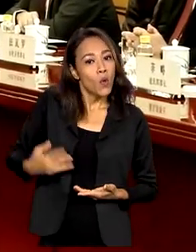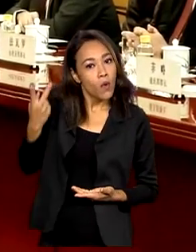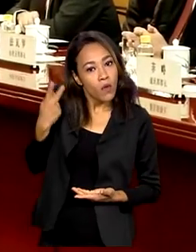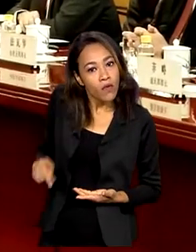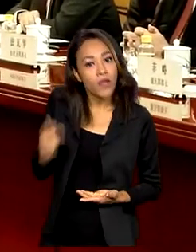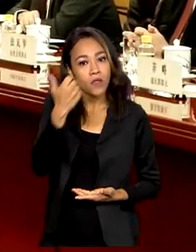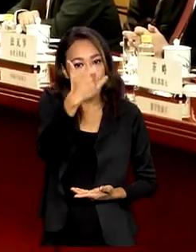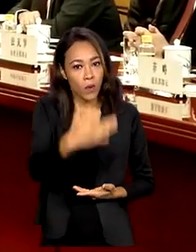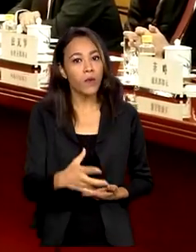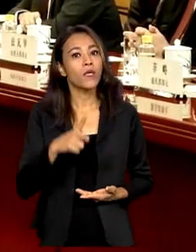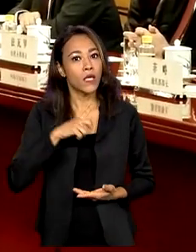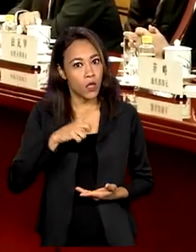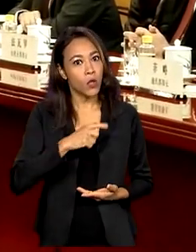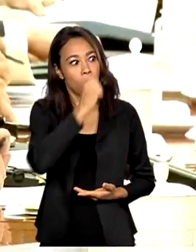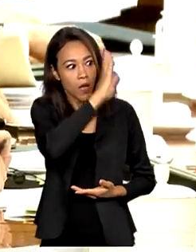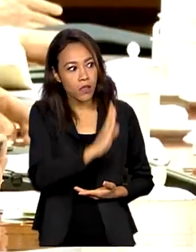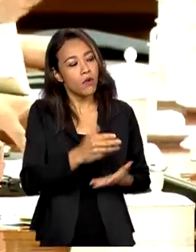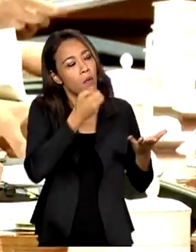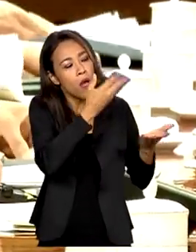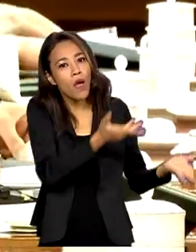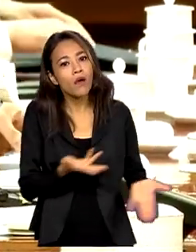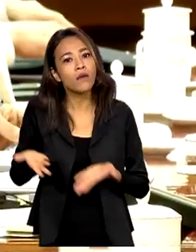relações da China com o mundo.